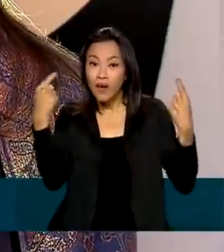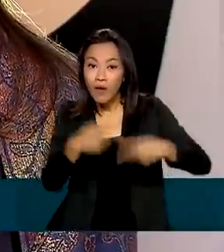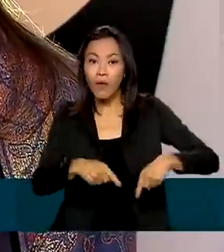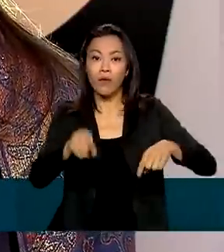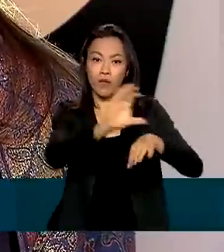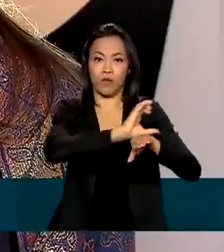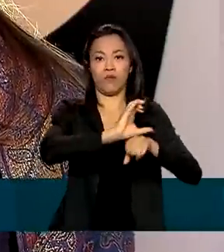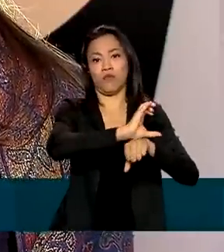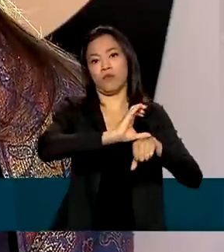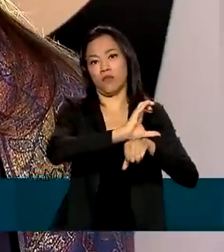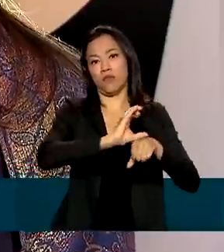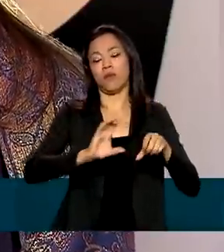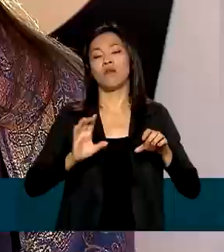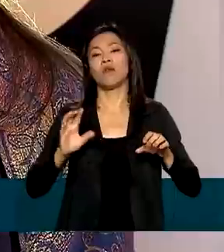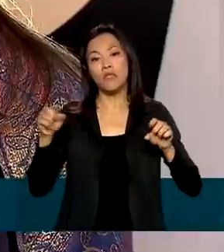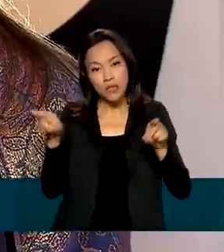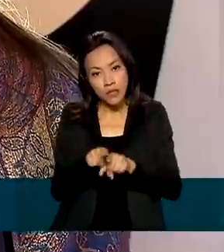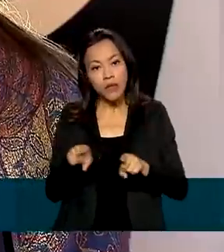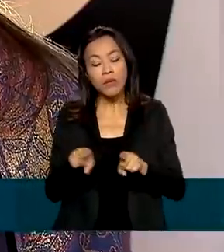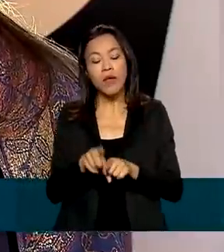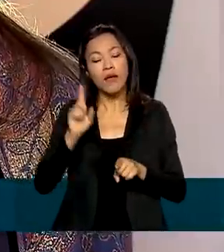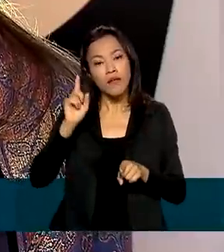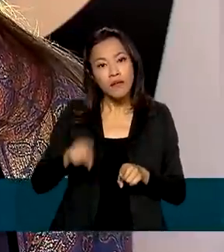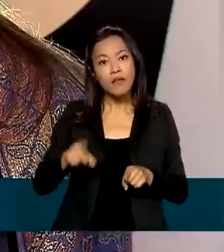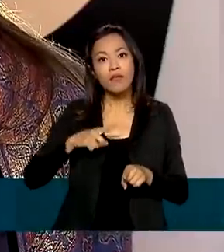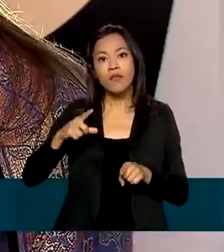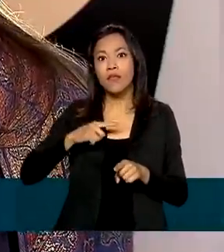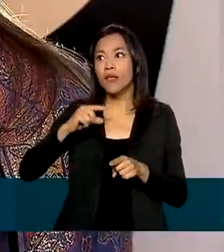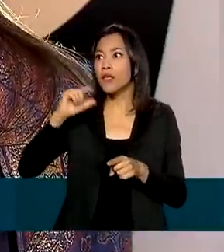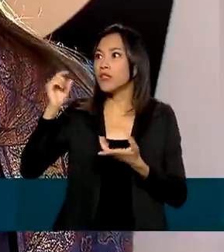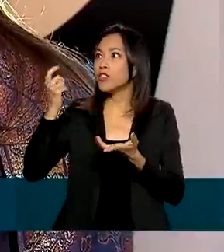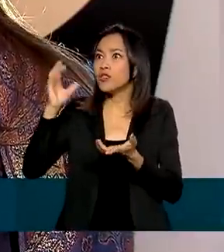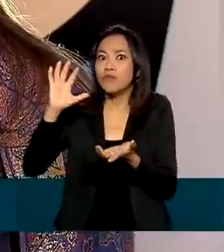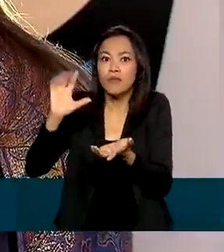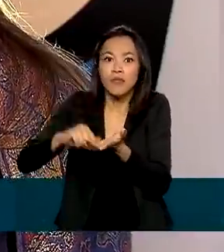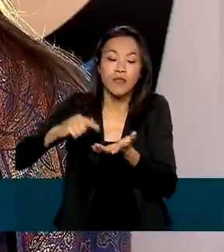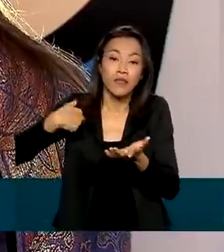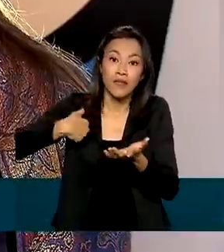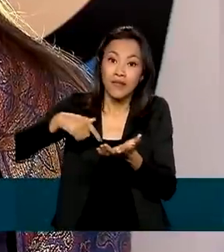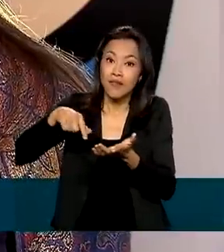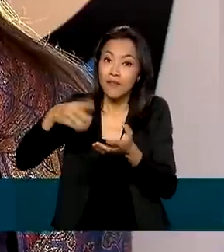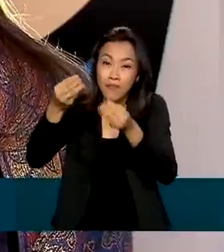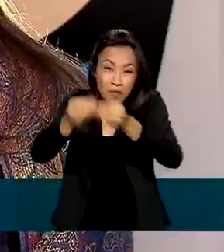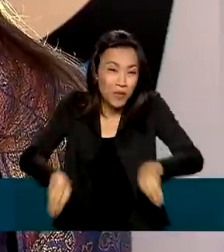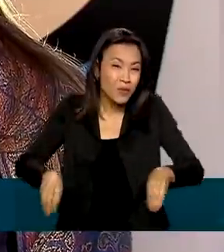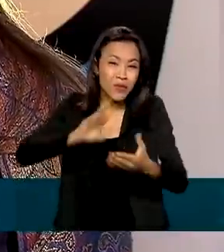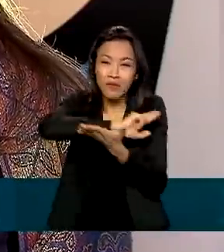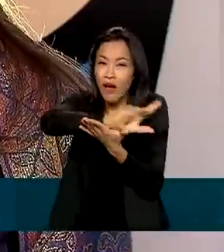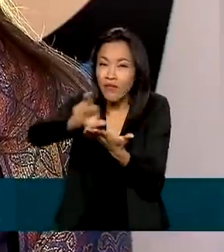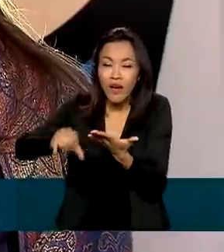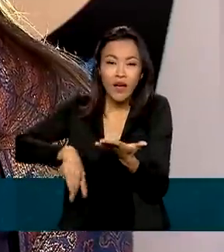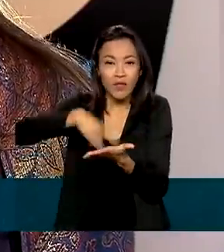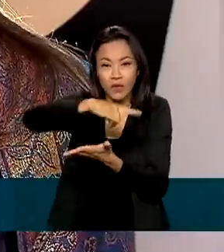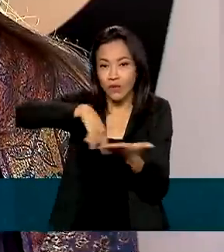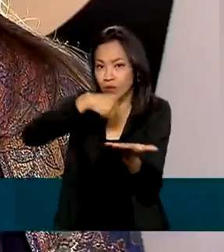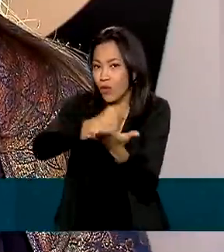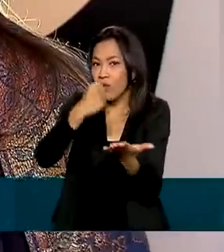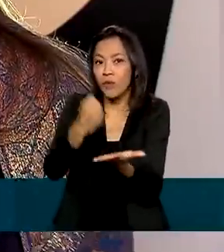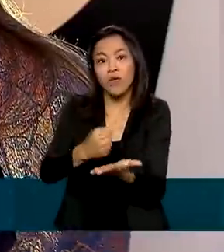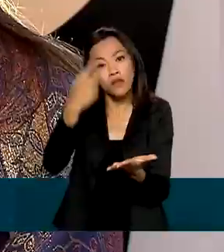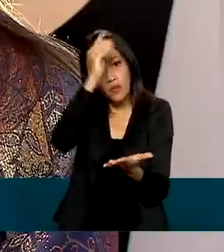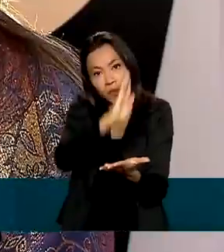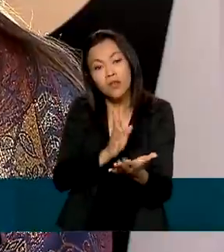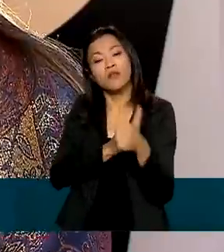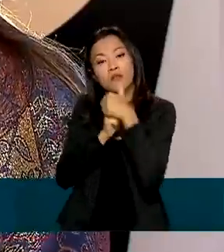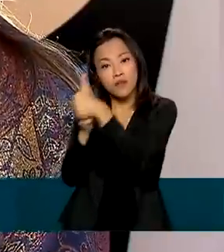como elas também ferem várias convenções e tratados internacionais dos quais o Brasil é signatário. E como que o